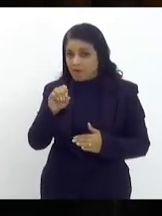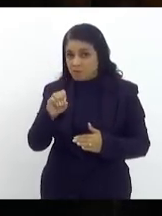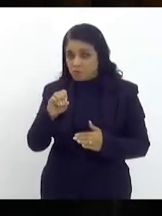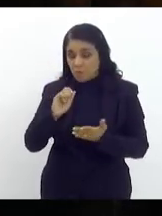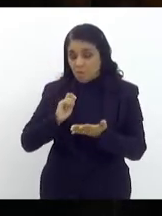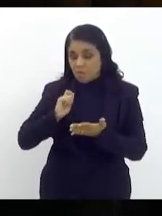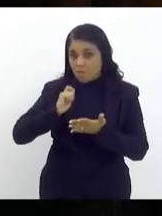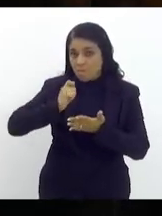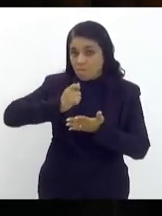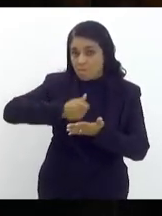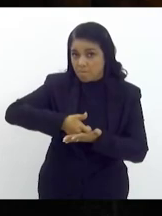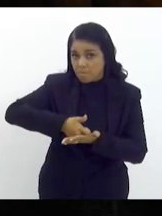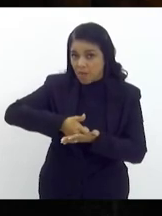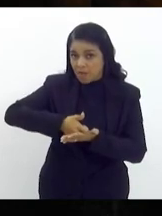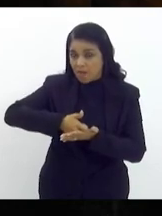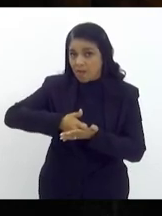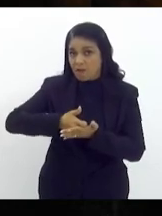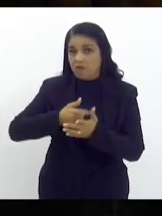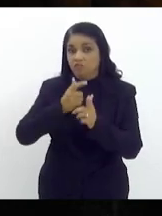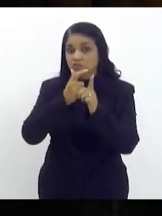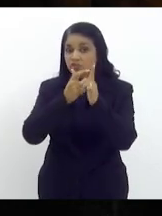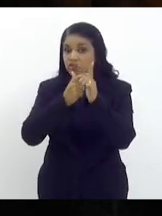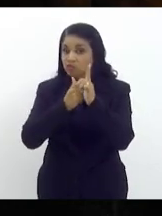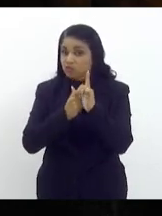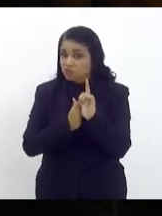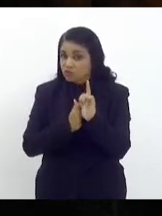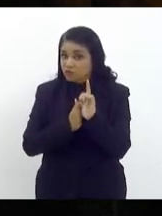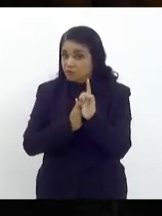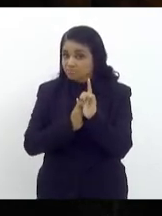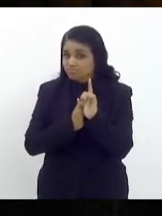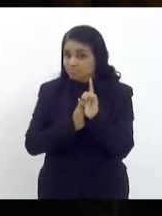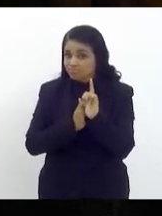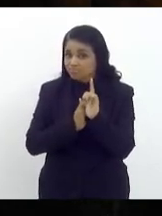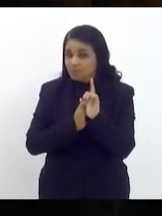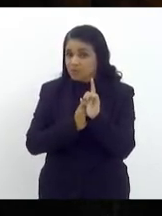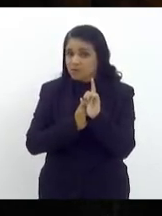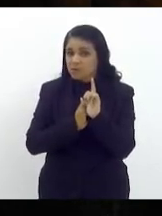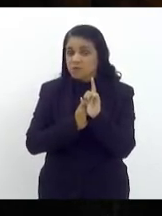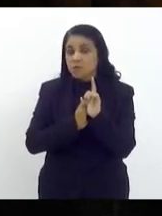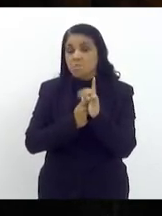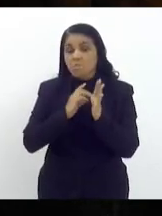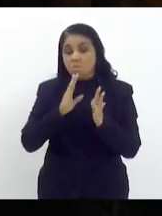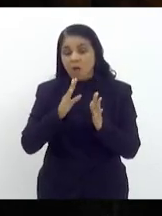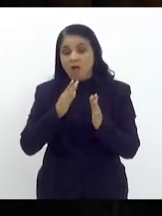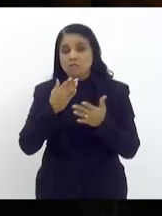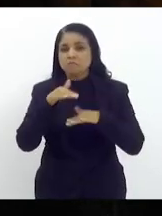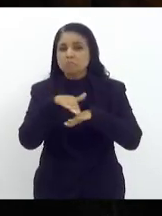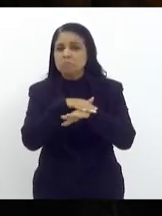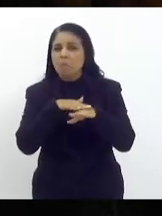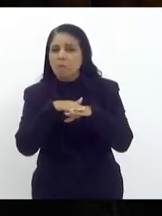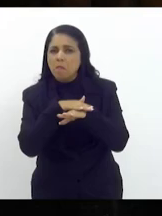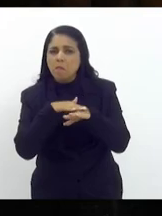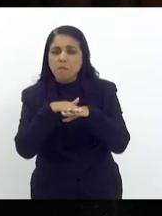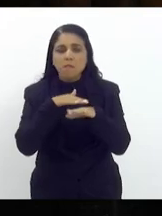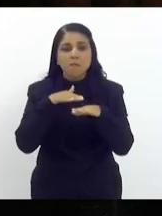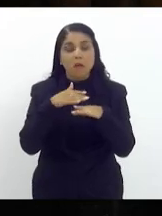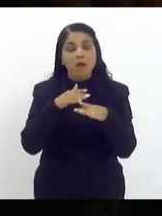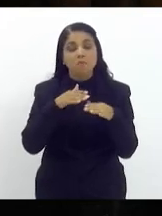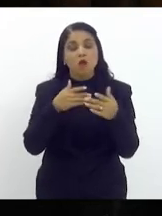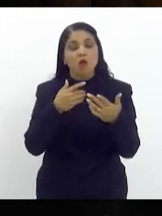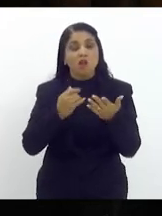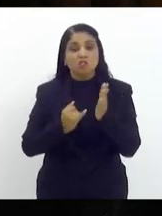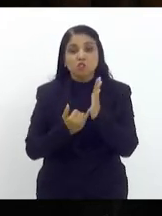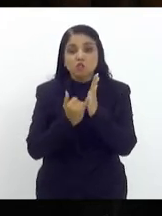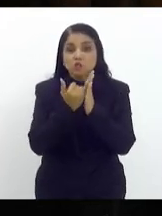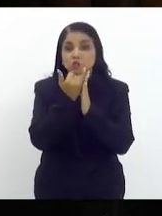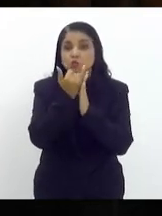e que não se aprofundou o tema da redução dos juros do serviço da dívida dilação